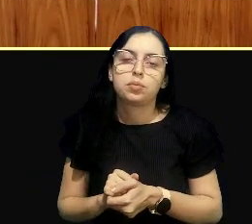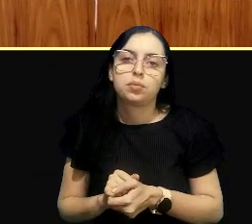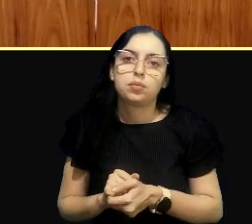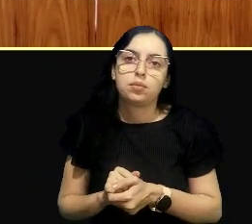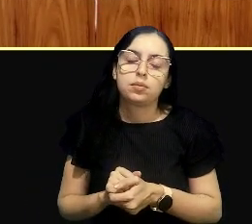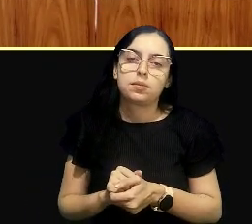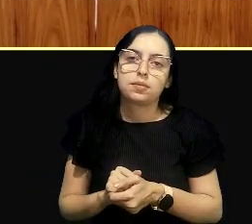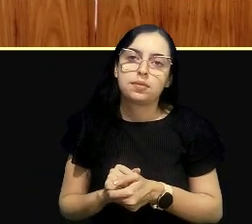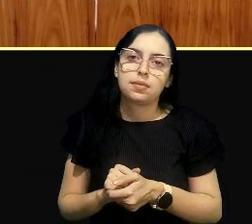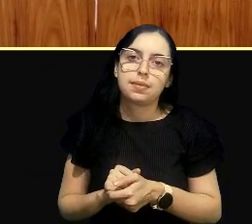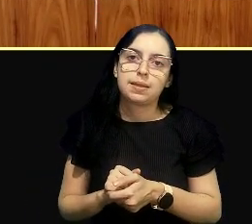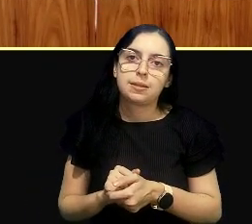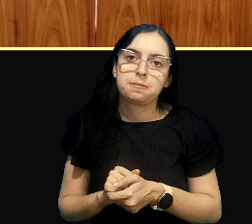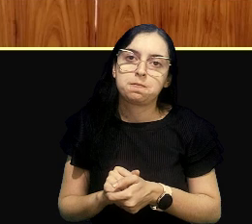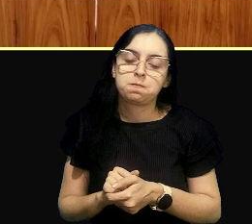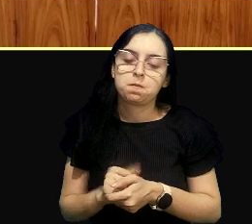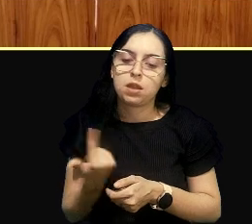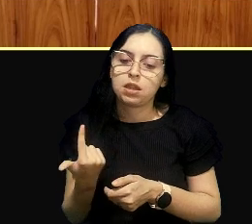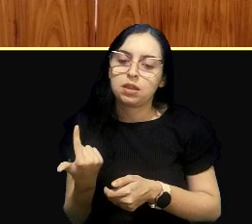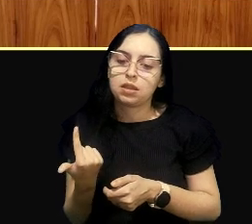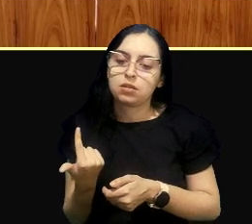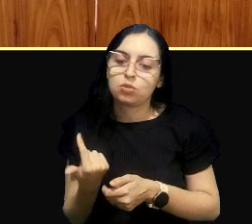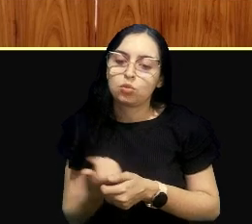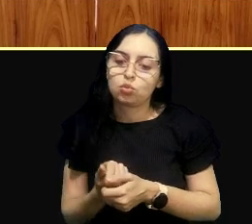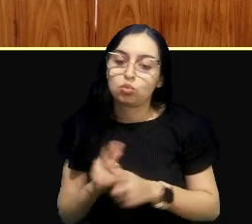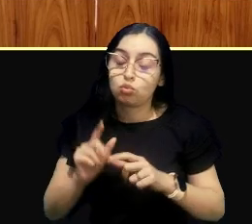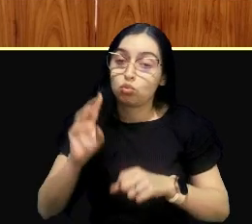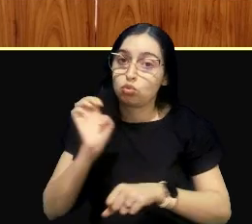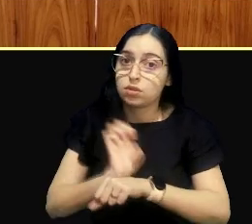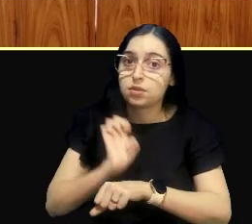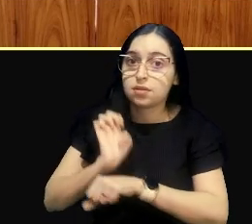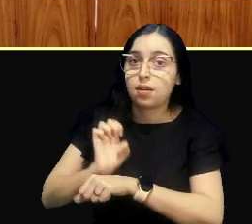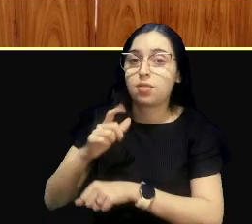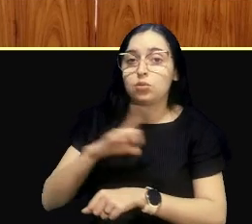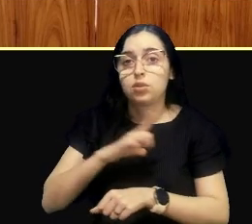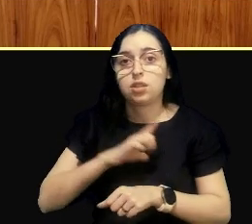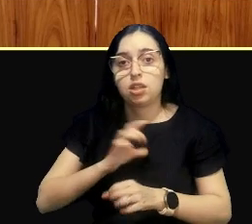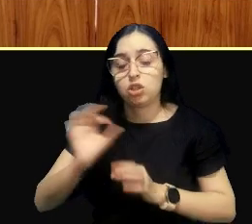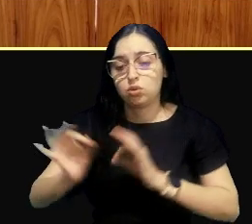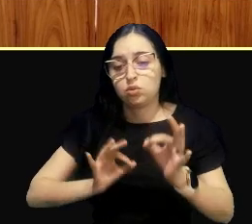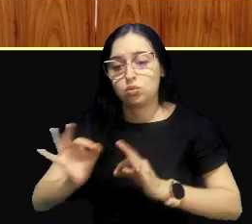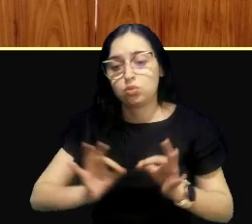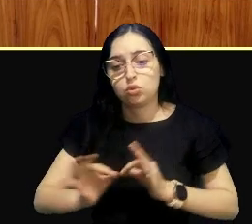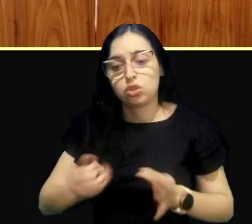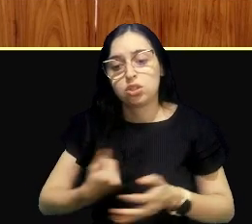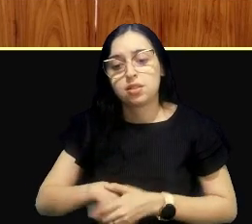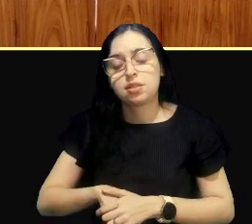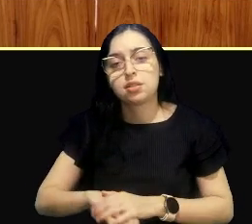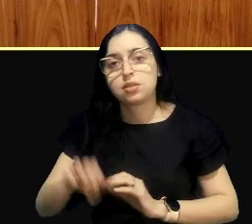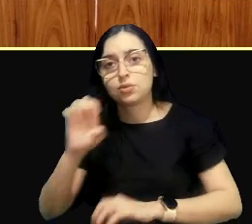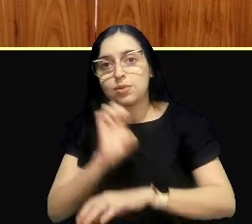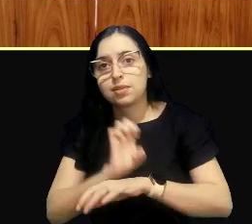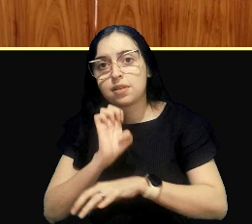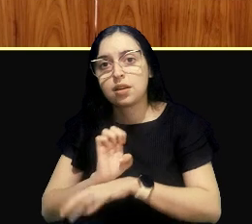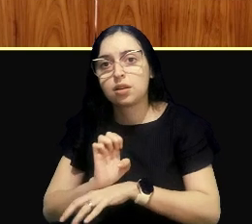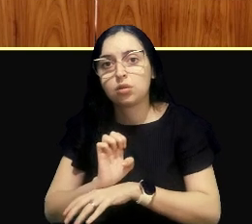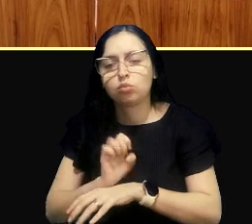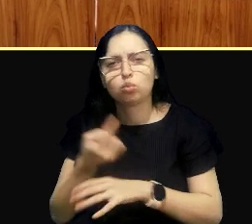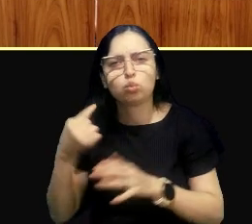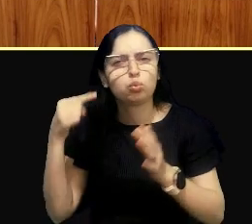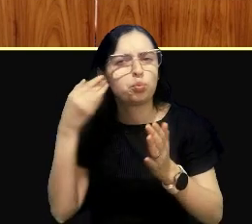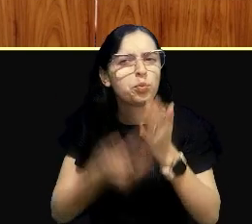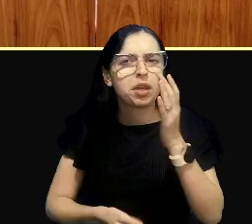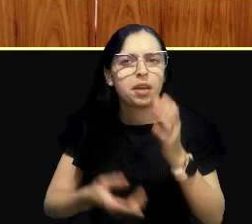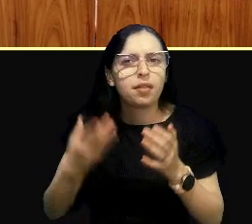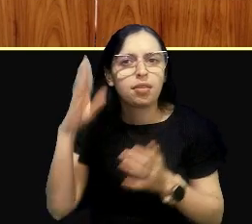e sem contar os Estados que têm suas Justiças Estaduais e o dano ambiental ele